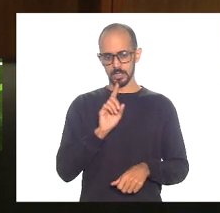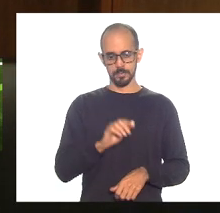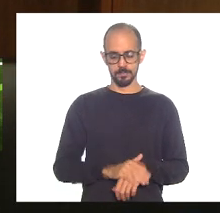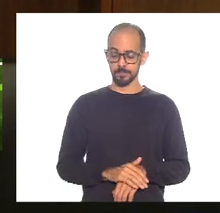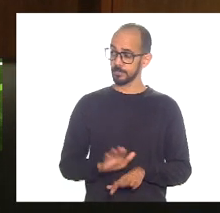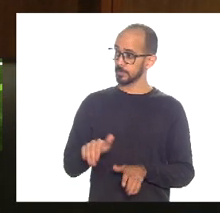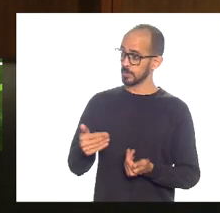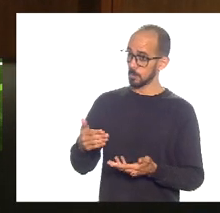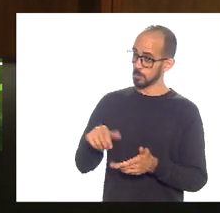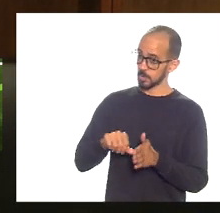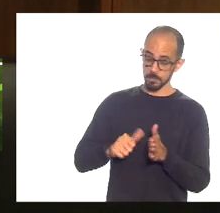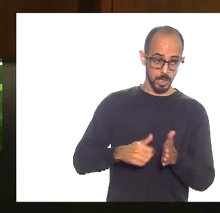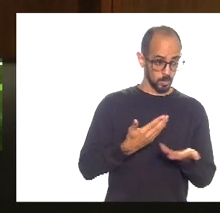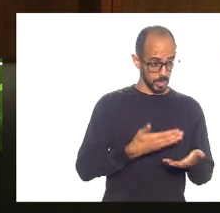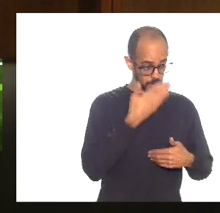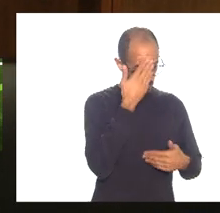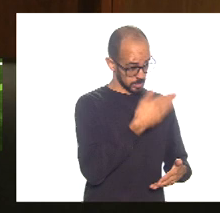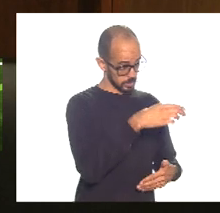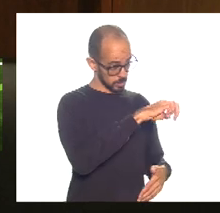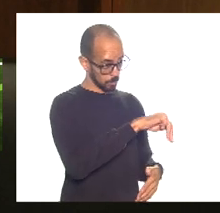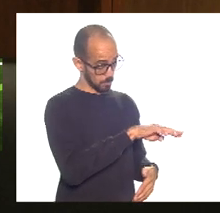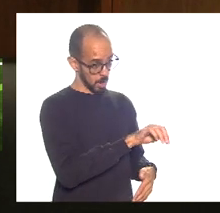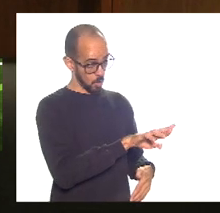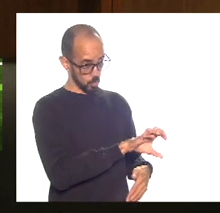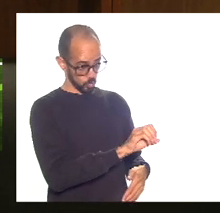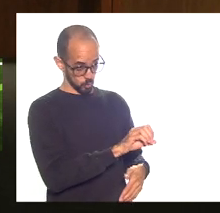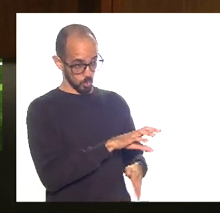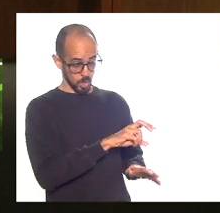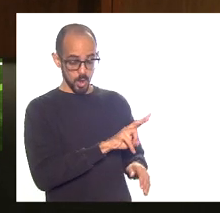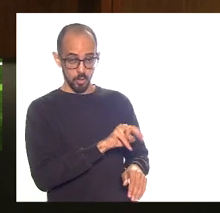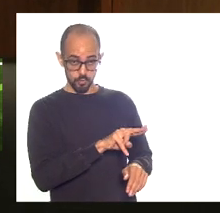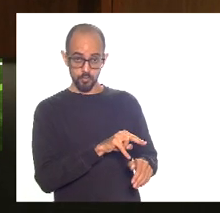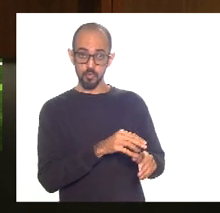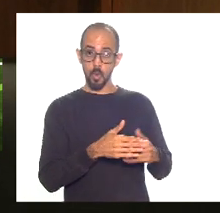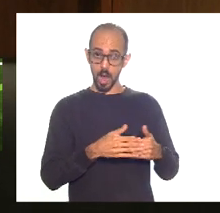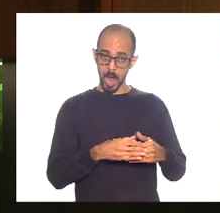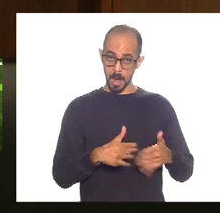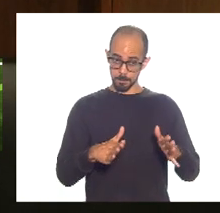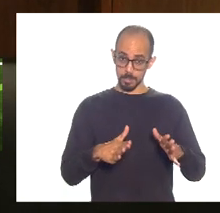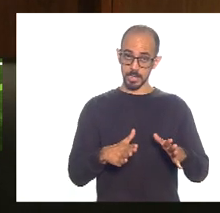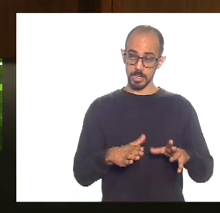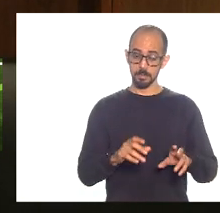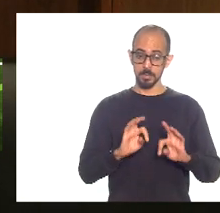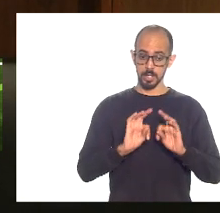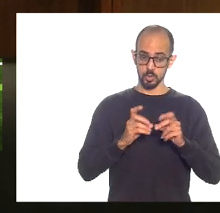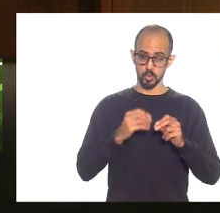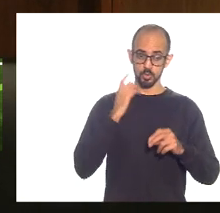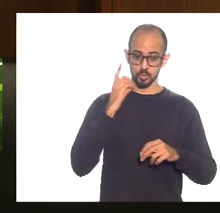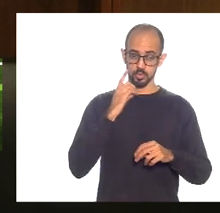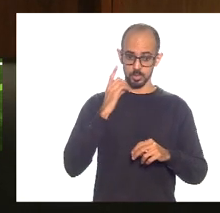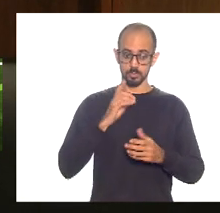Mauro, eu vou abrir para os parlamentares, Luiz já está ali primeiro,